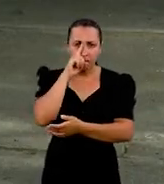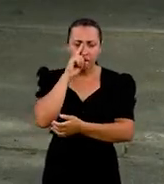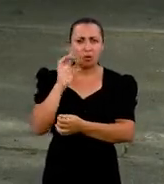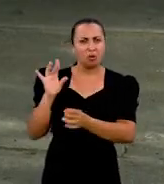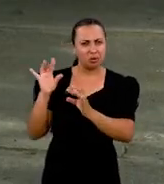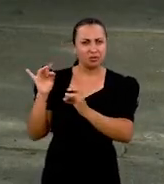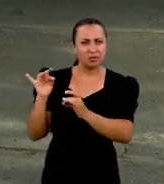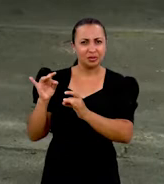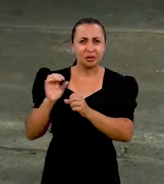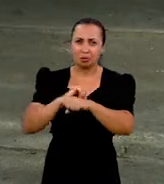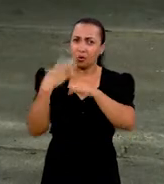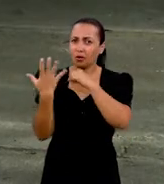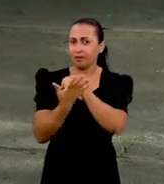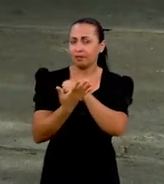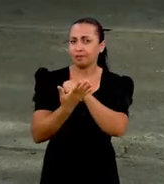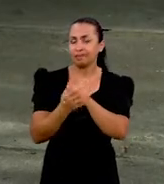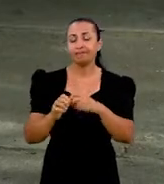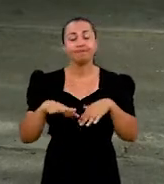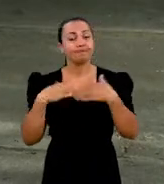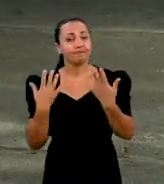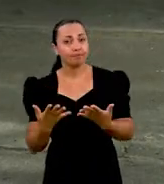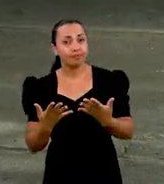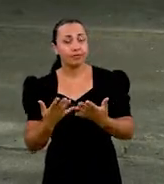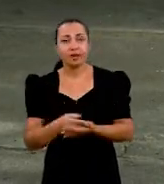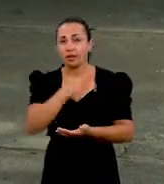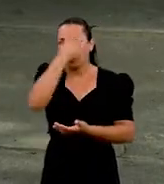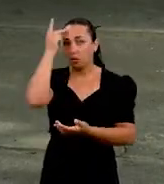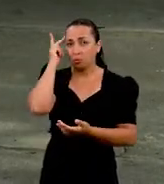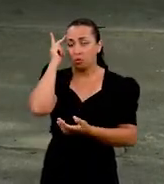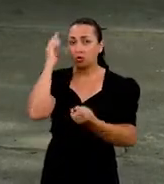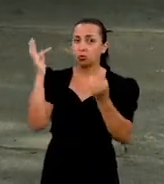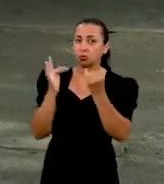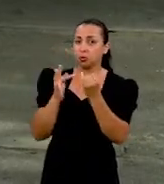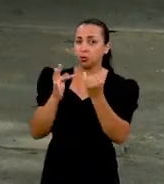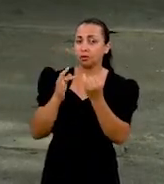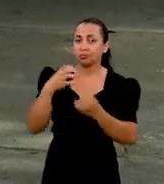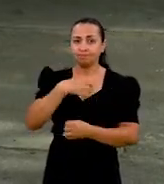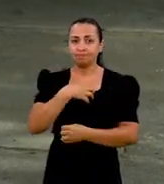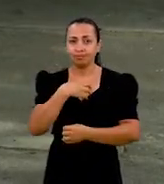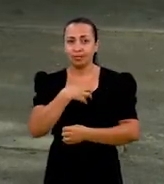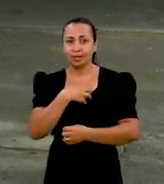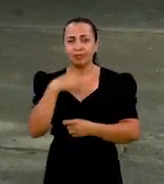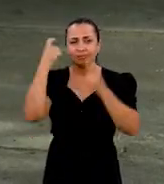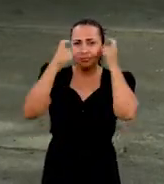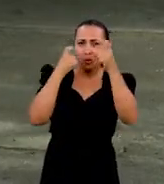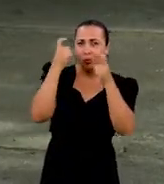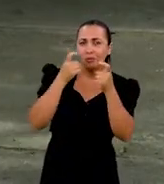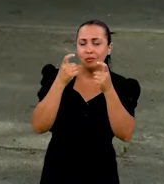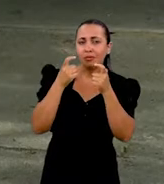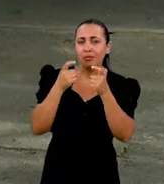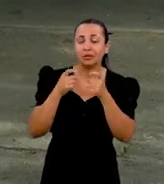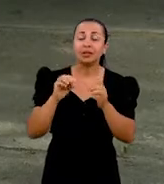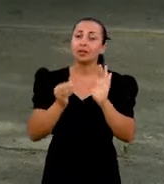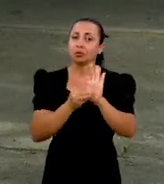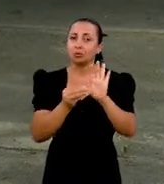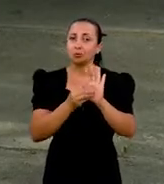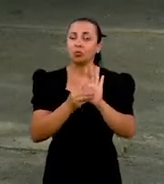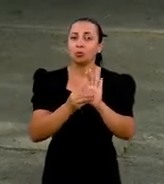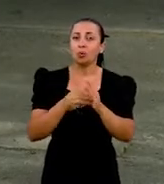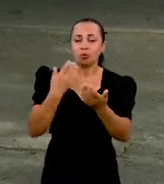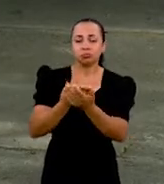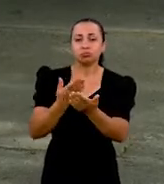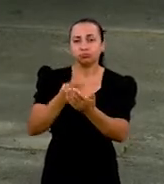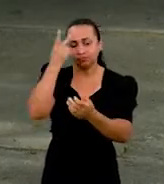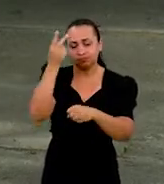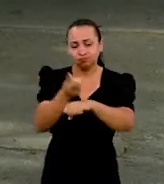algum risco de contaminação por coronavírus? Bem, os pesquisadores do Instituto Federal Baiano se preocupam com isso e propõem um